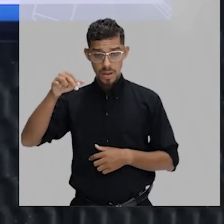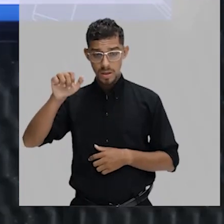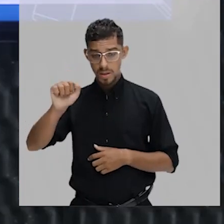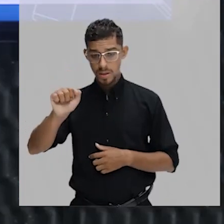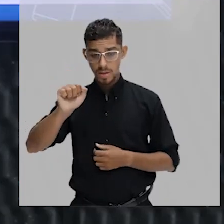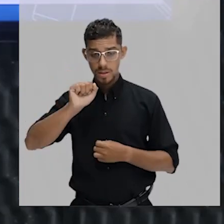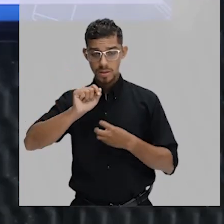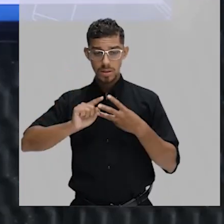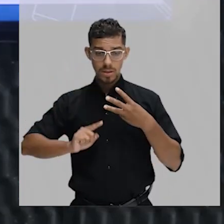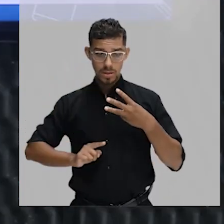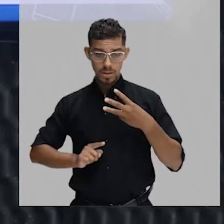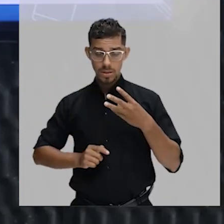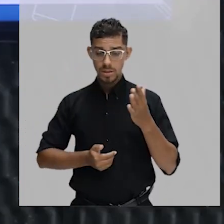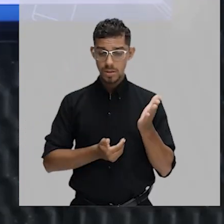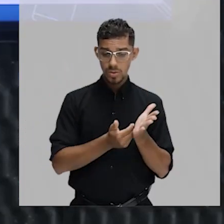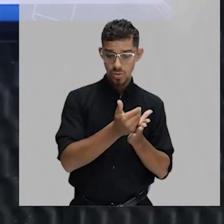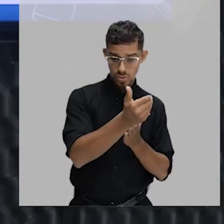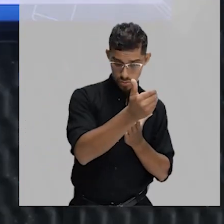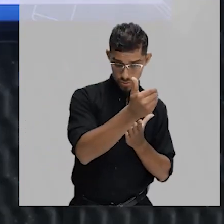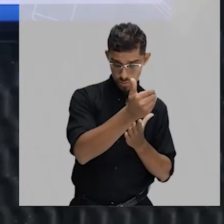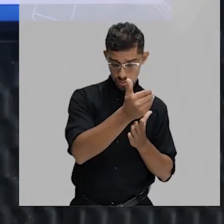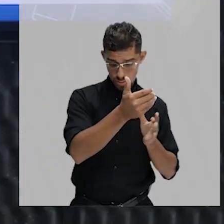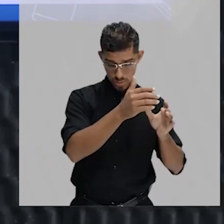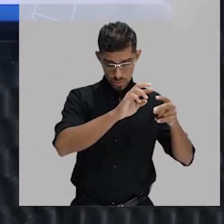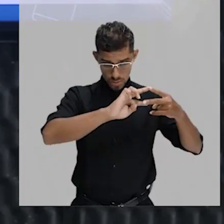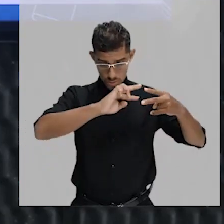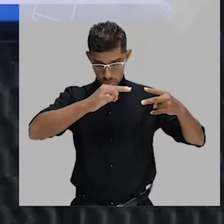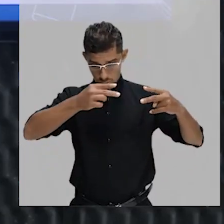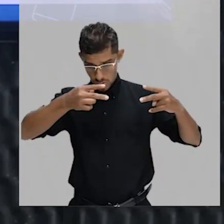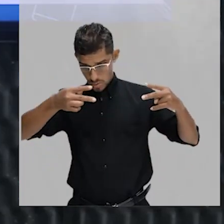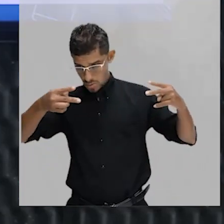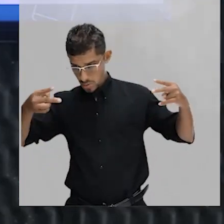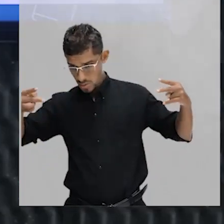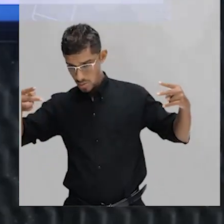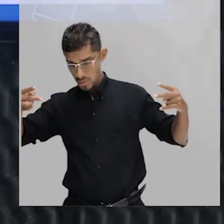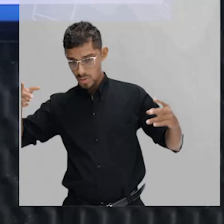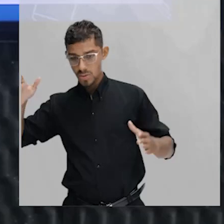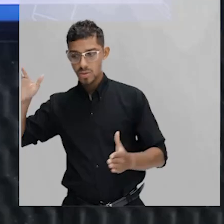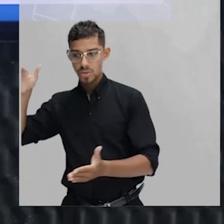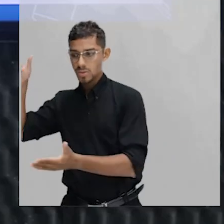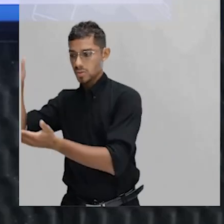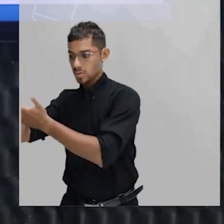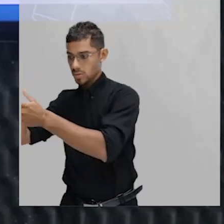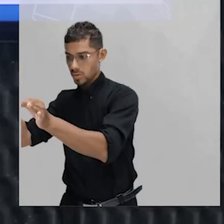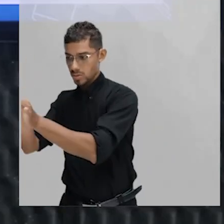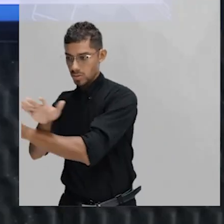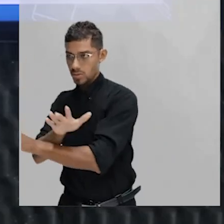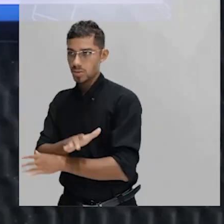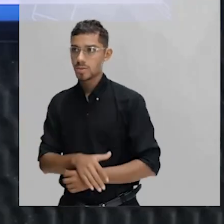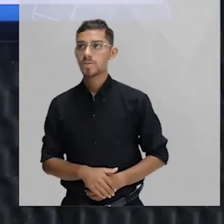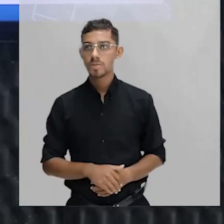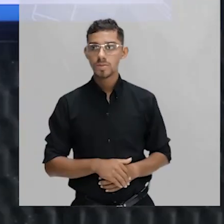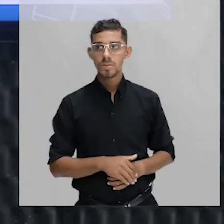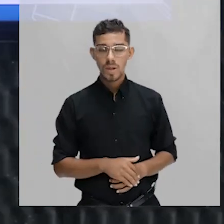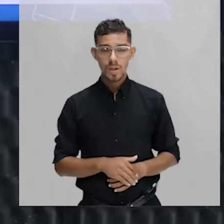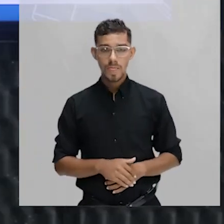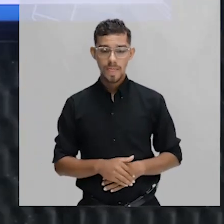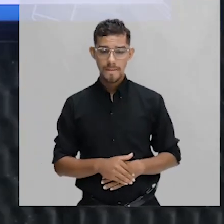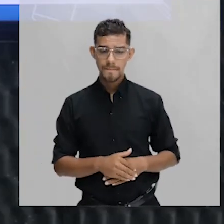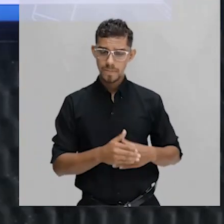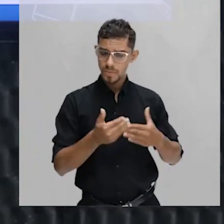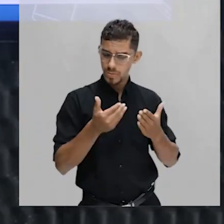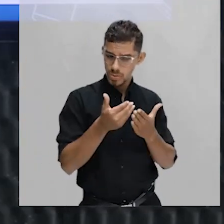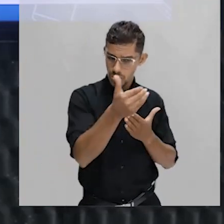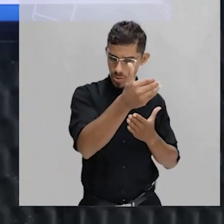fases. O início, o alongamento e o término. Então, o que é o início? É quando ela identifica